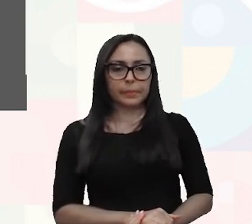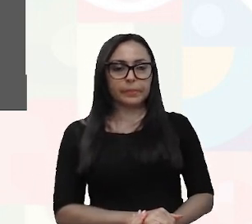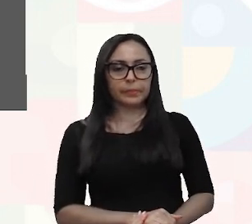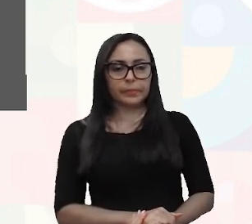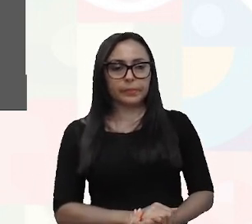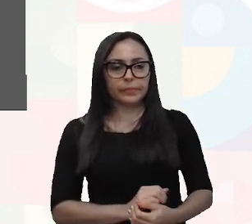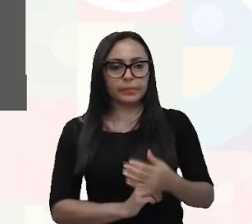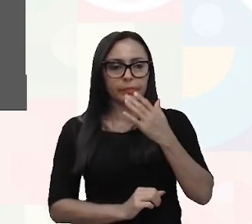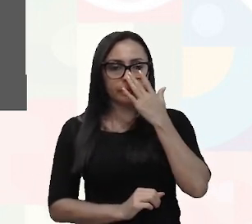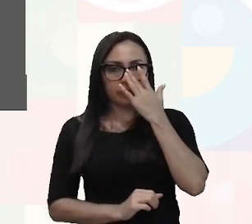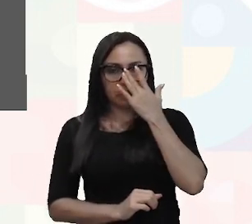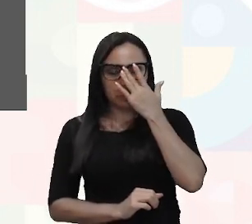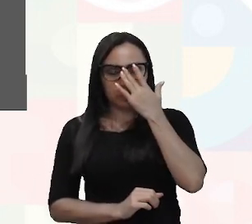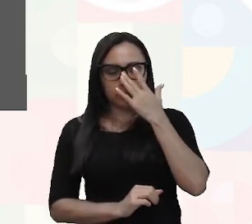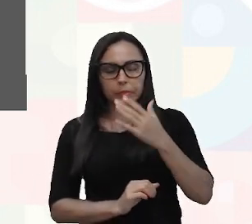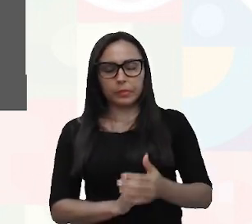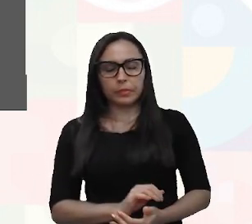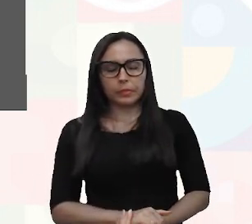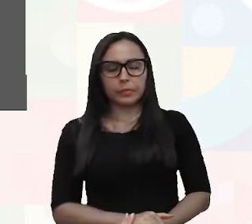Amanda,